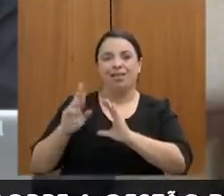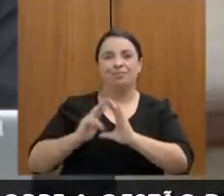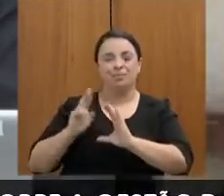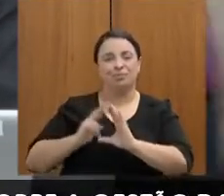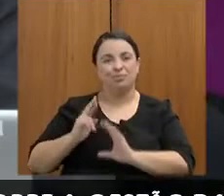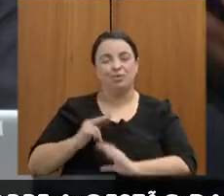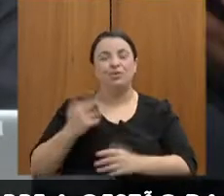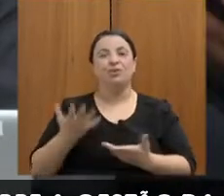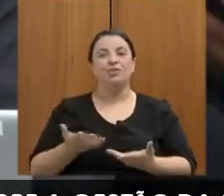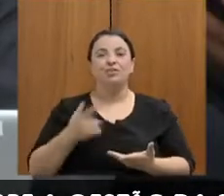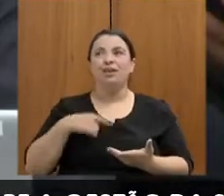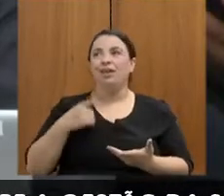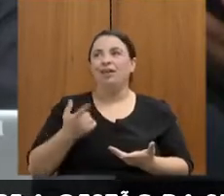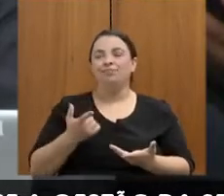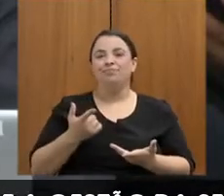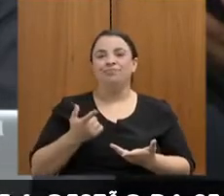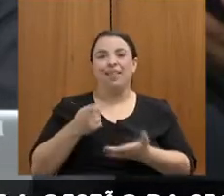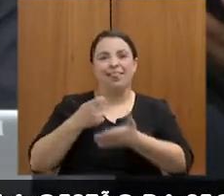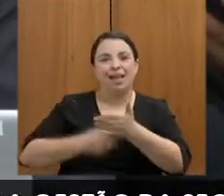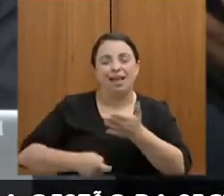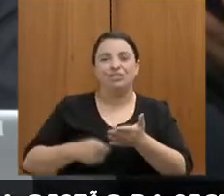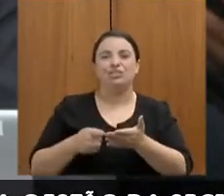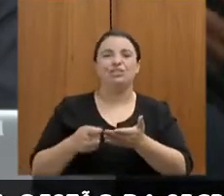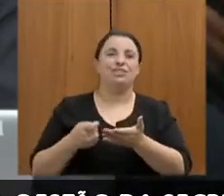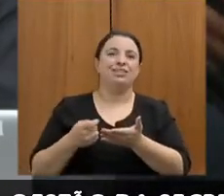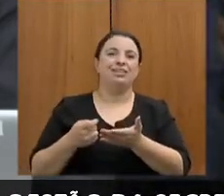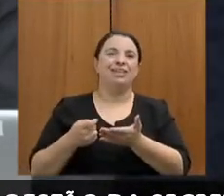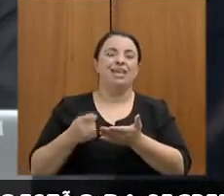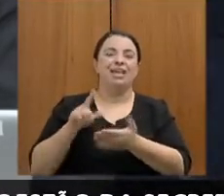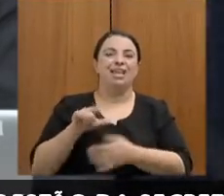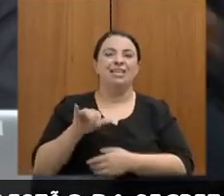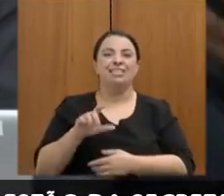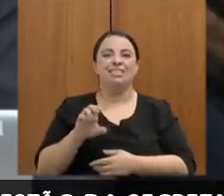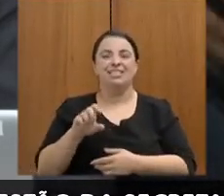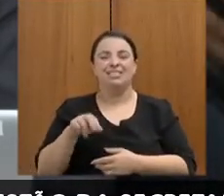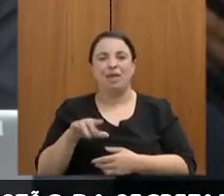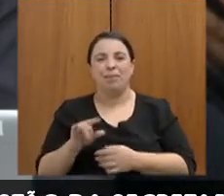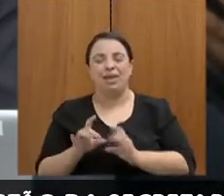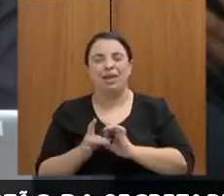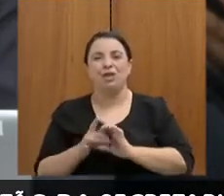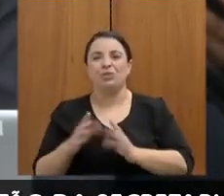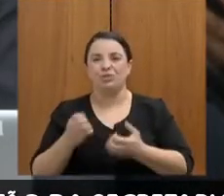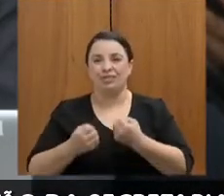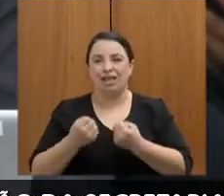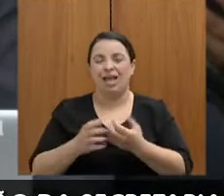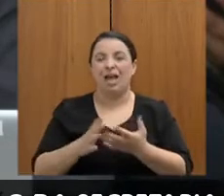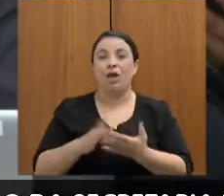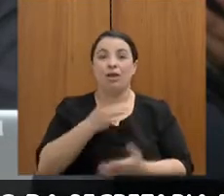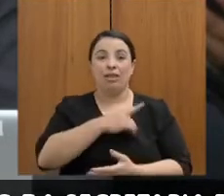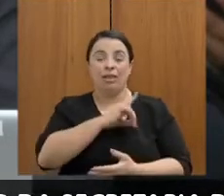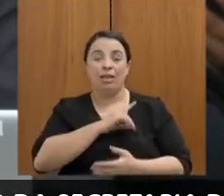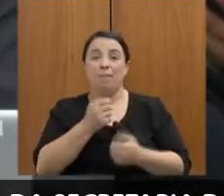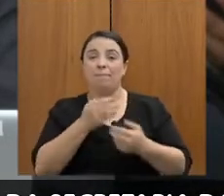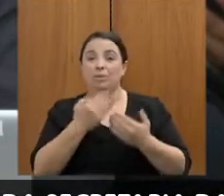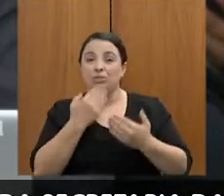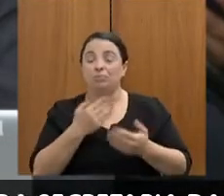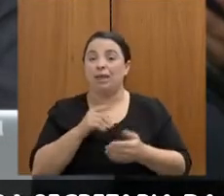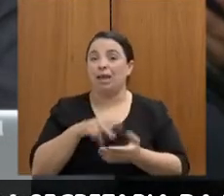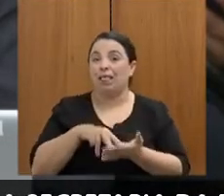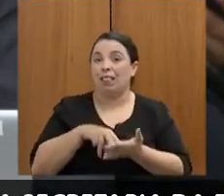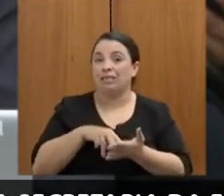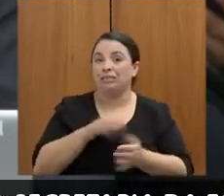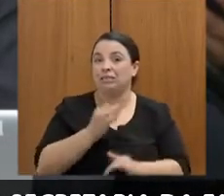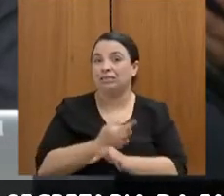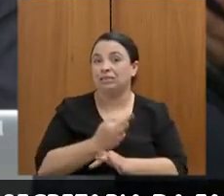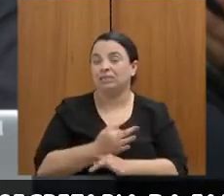licenciamento, de vencimento de IPVA, pedindo para segurar, a própria base de cálculos do ICMS, preço médio ponderado